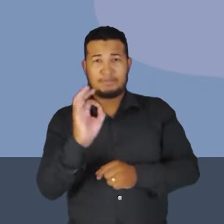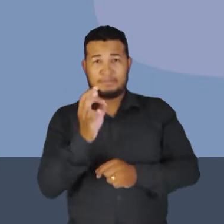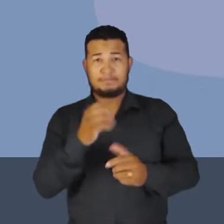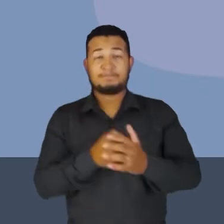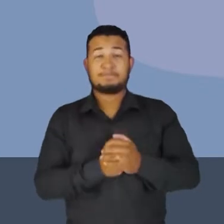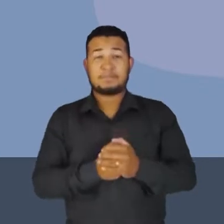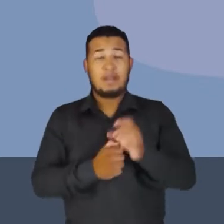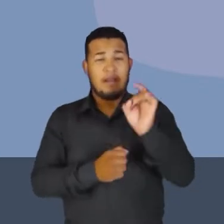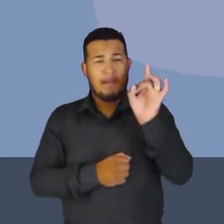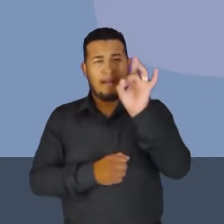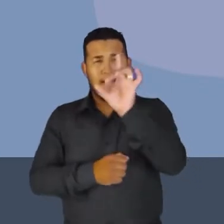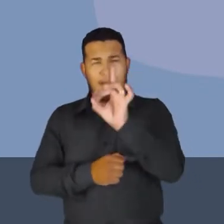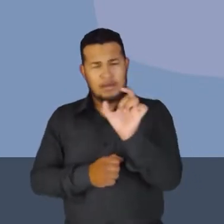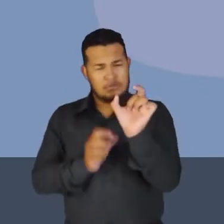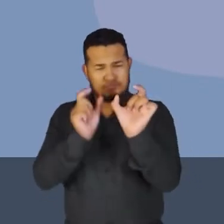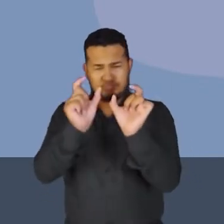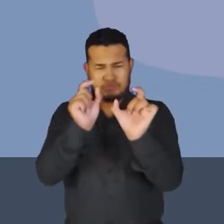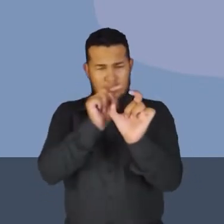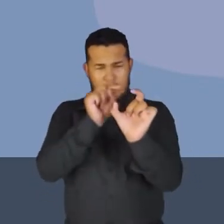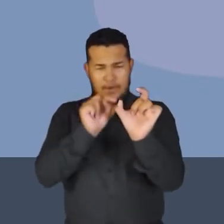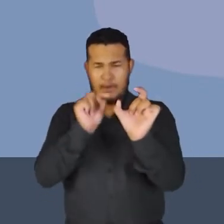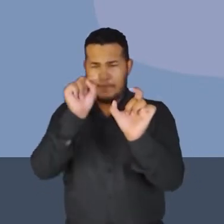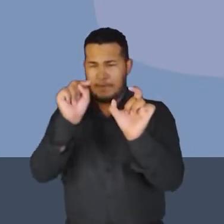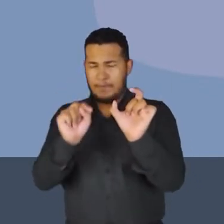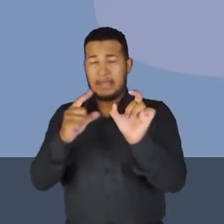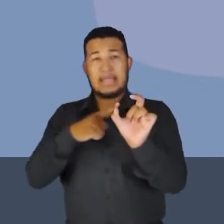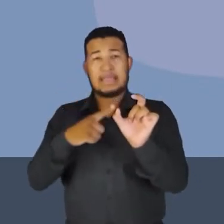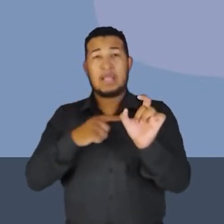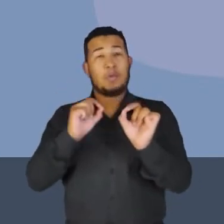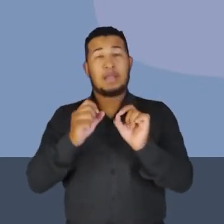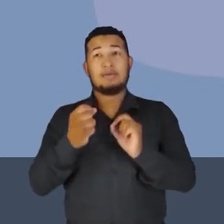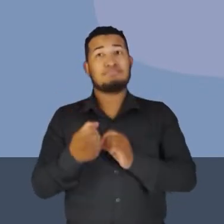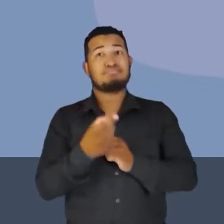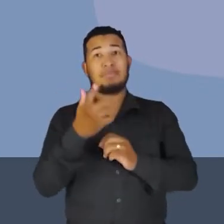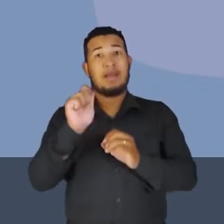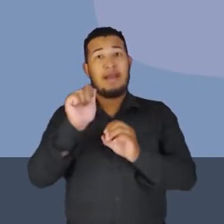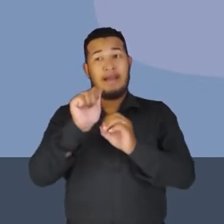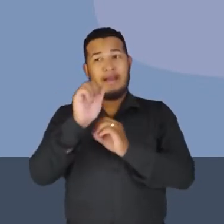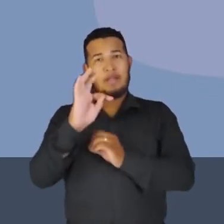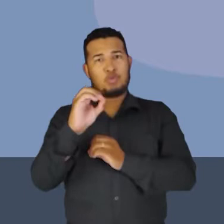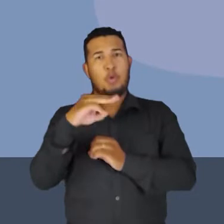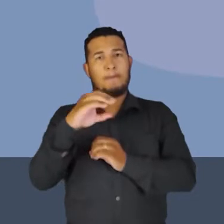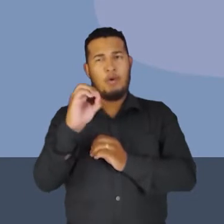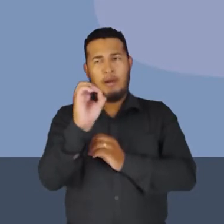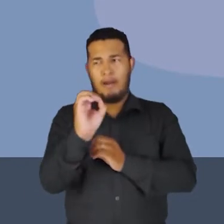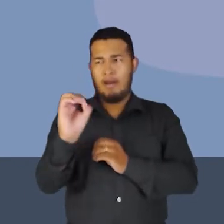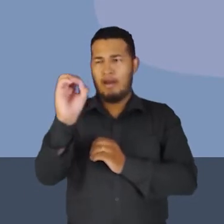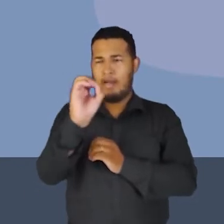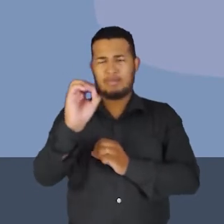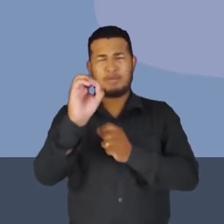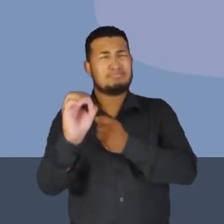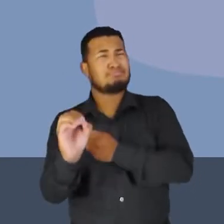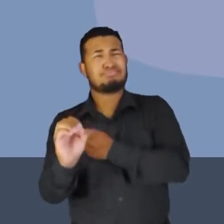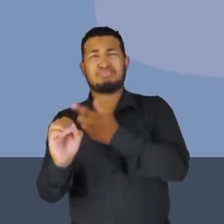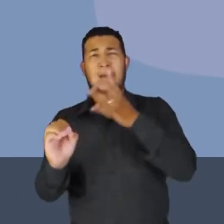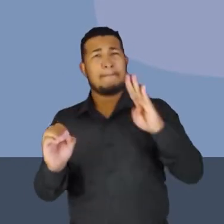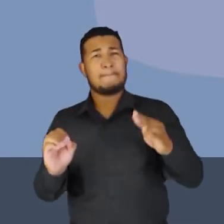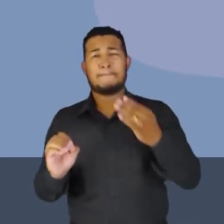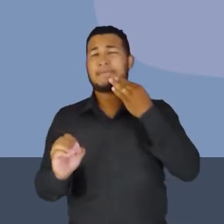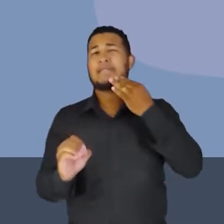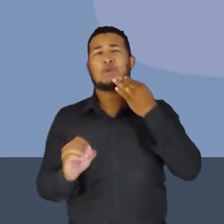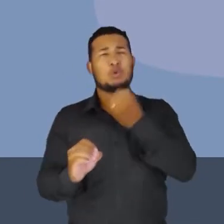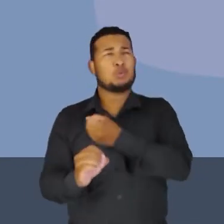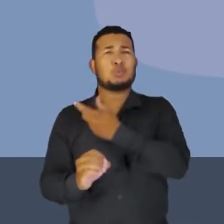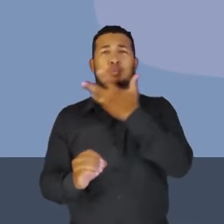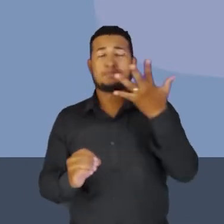em cada pedacinho daquele tem bilhões de átomos. Então em cada pedacinho daquele ali são